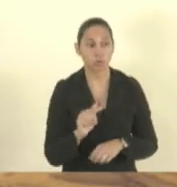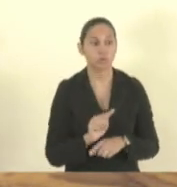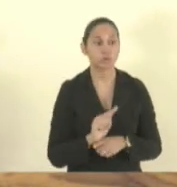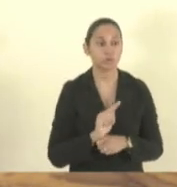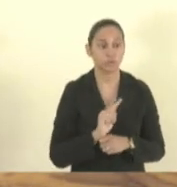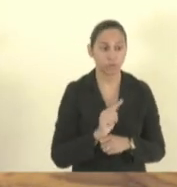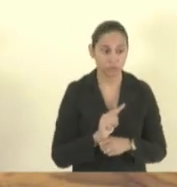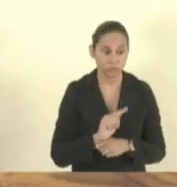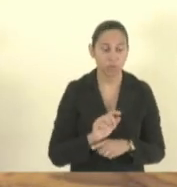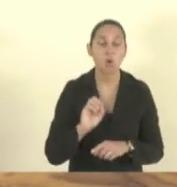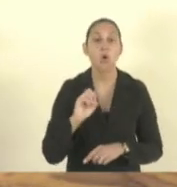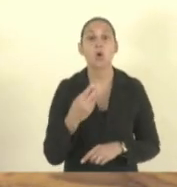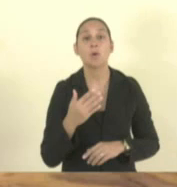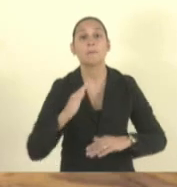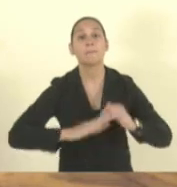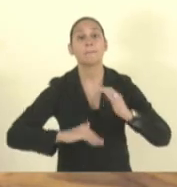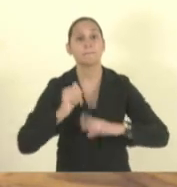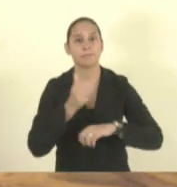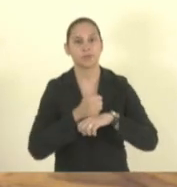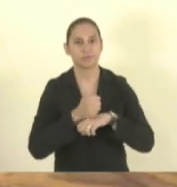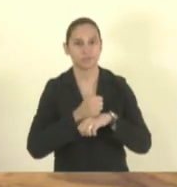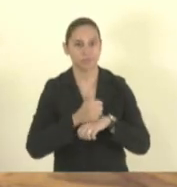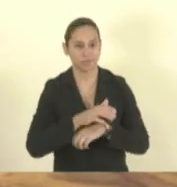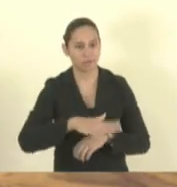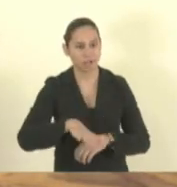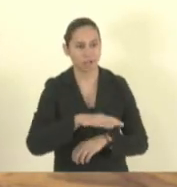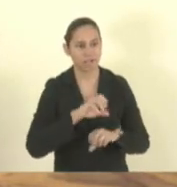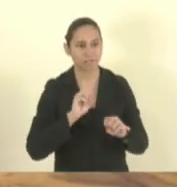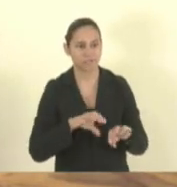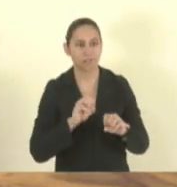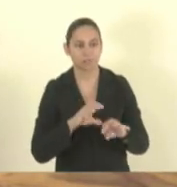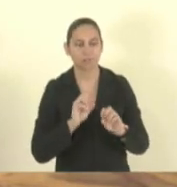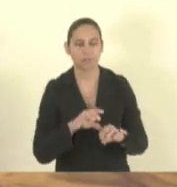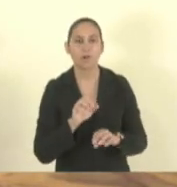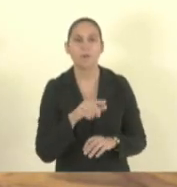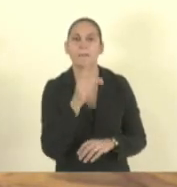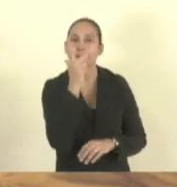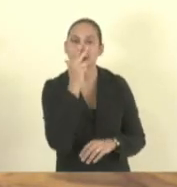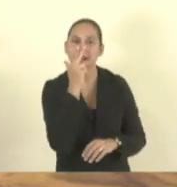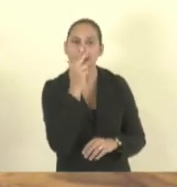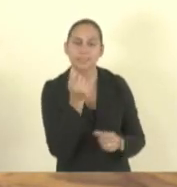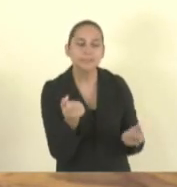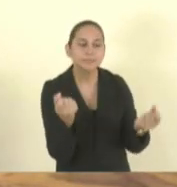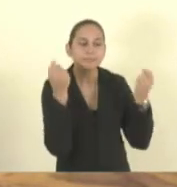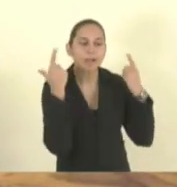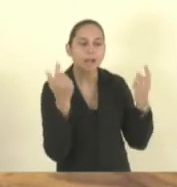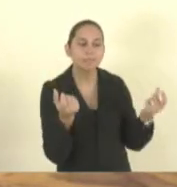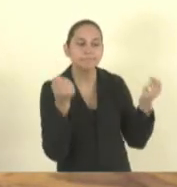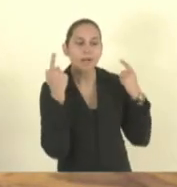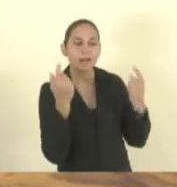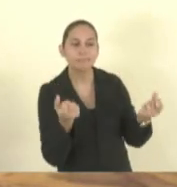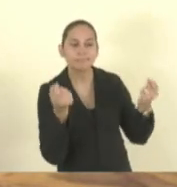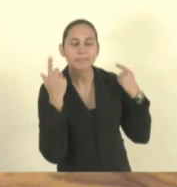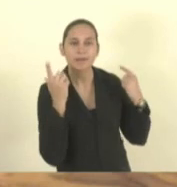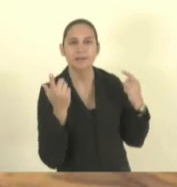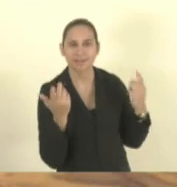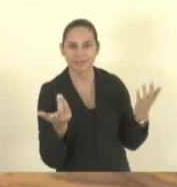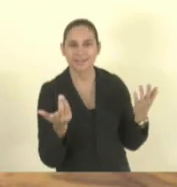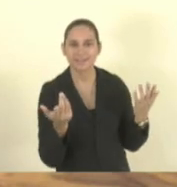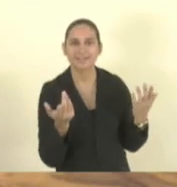e os profissionais de educação vão fechar os olhos para o transtorno do espectro do autismo